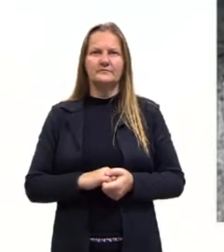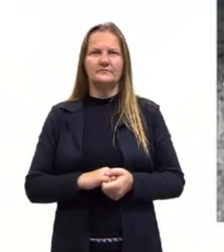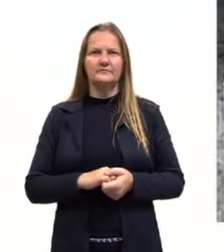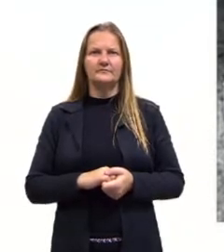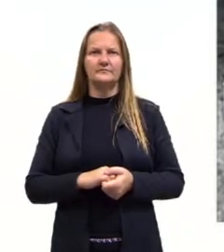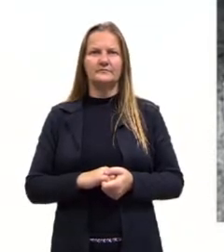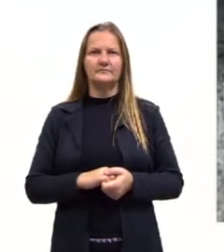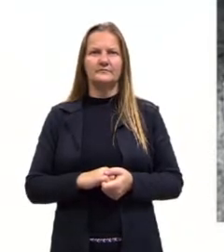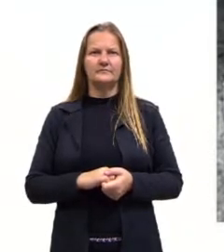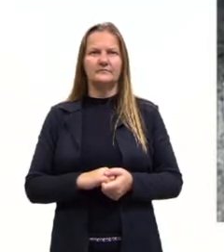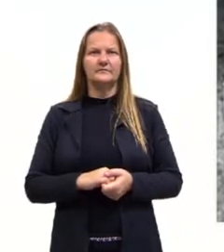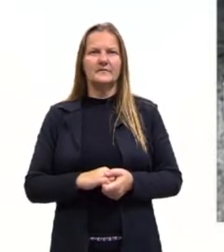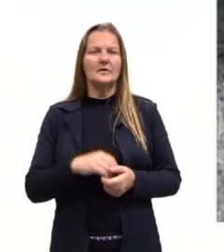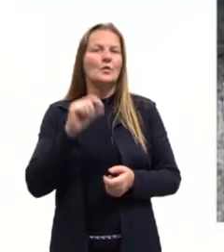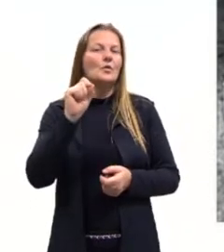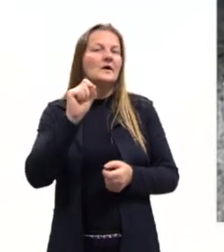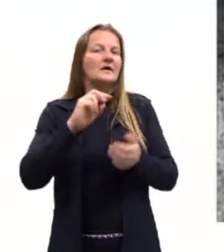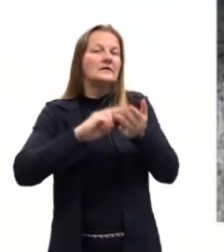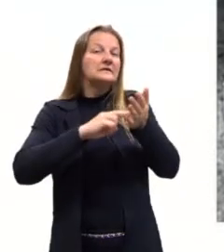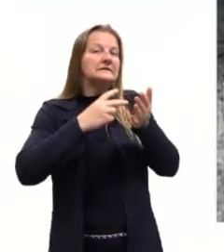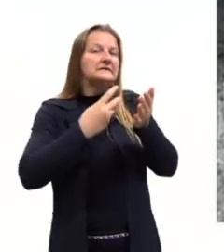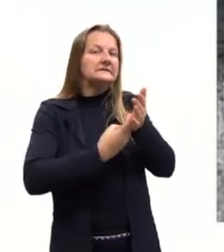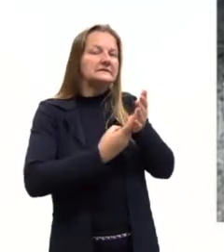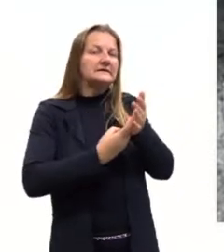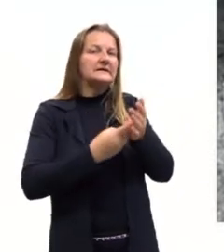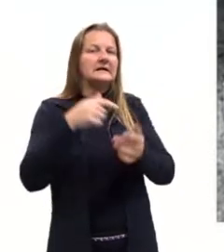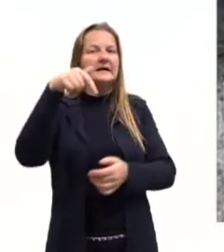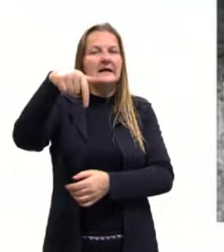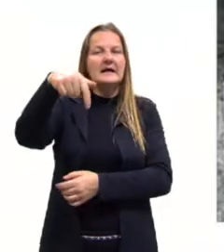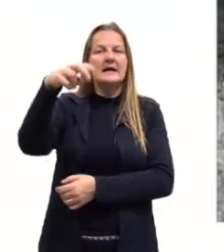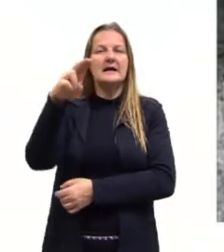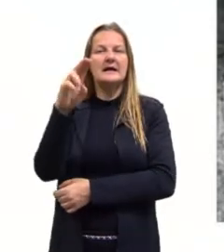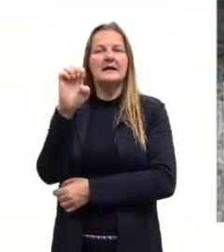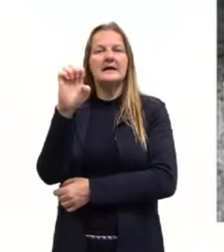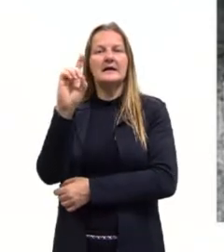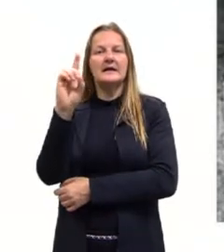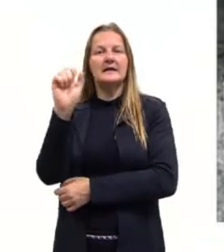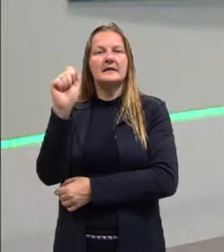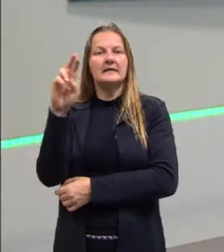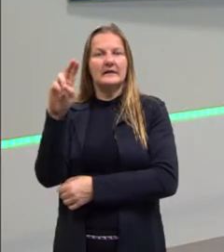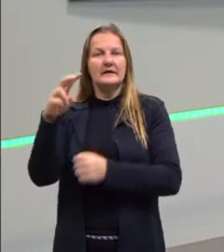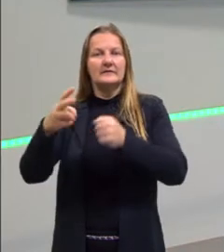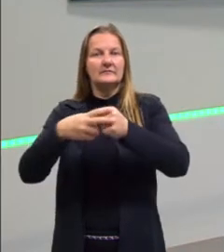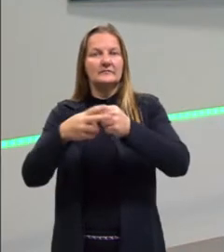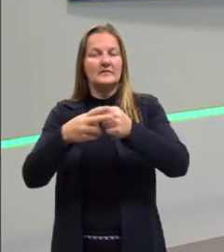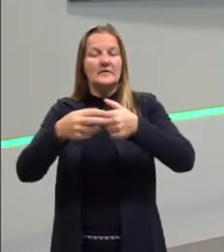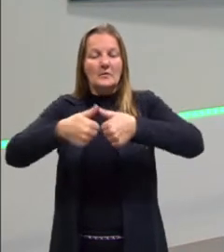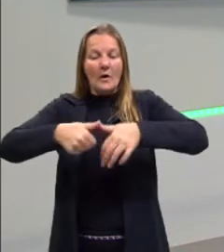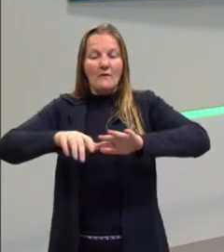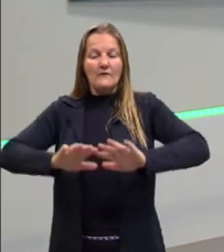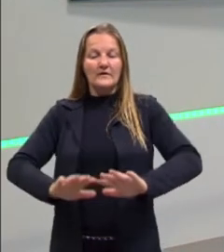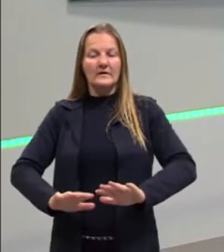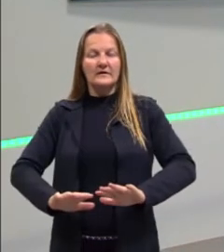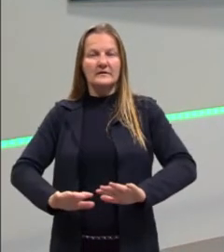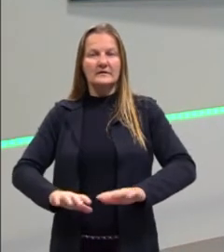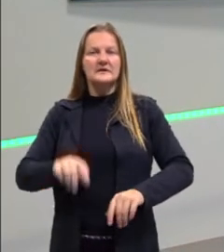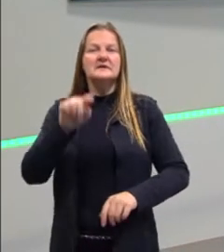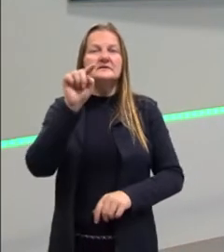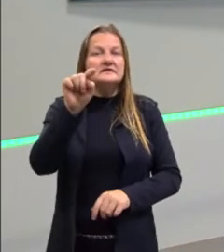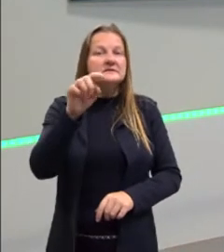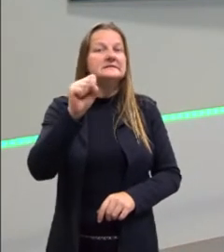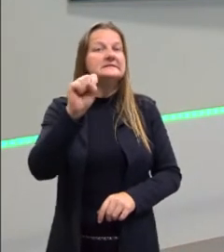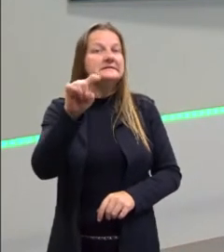barreiras. Então, olha só. O verbo quedar, em espanhol, significa ficar. Então, se